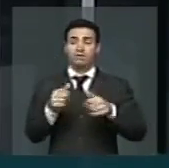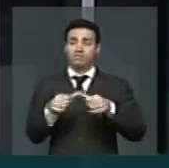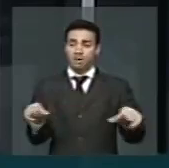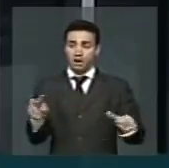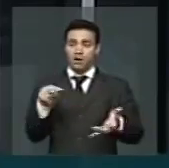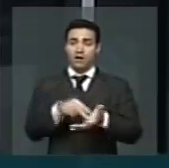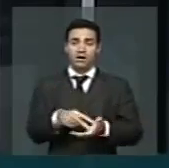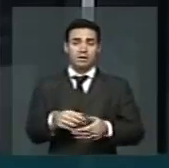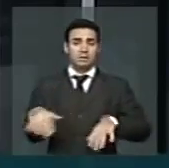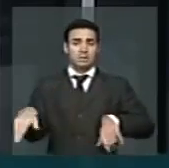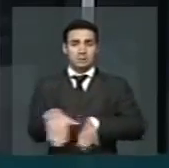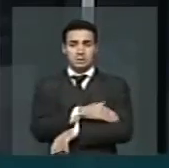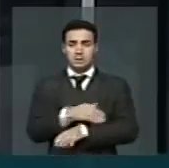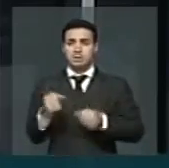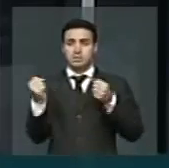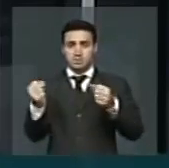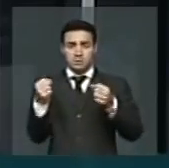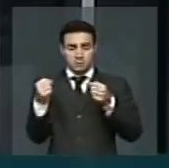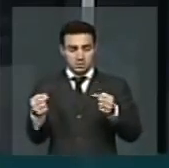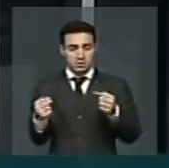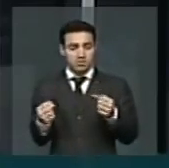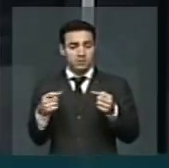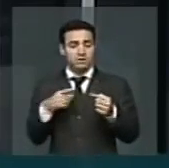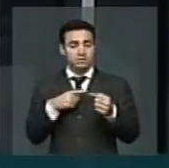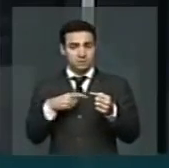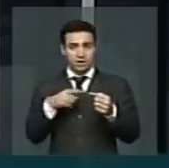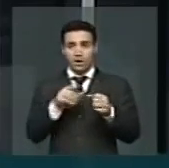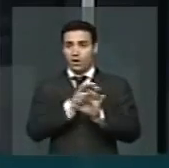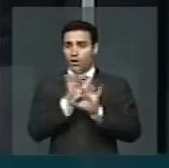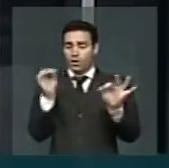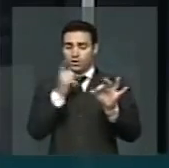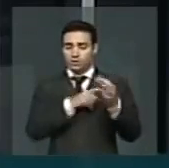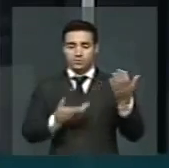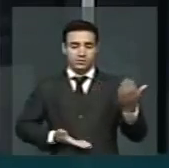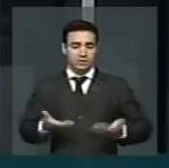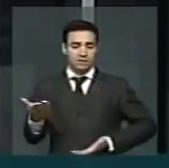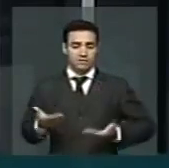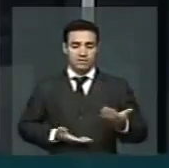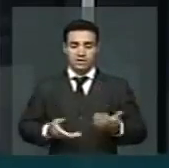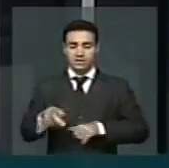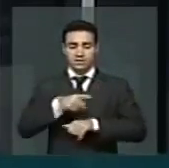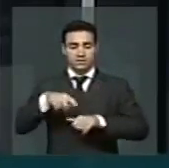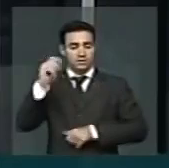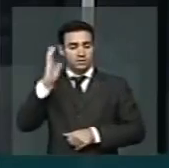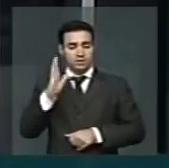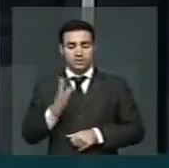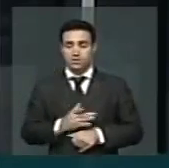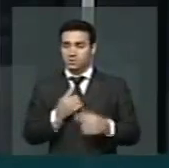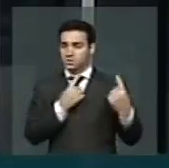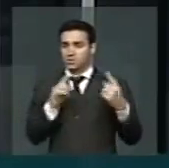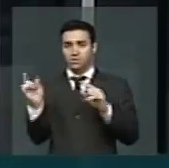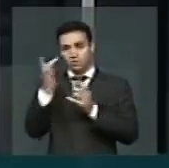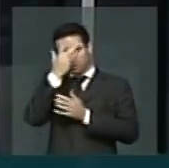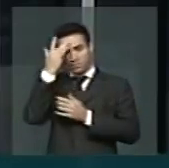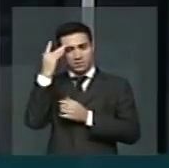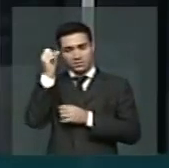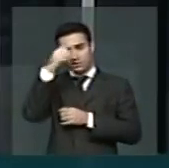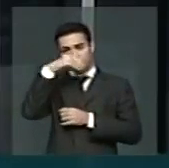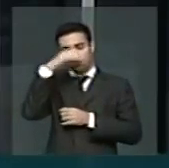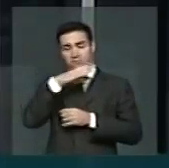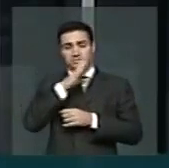e eles estão aí prestando um grande serviço à nação contra aqueles baderneiros,